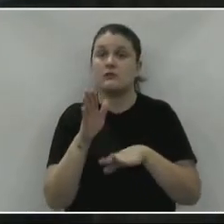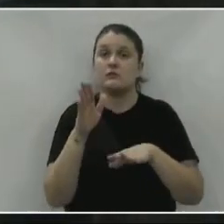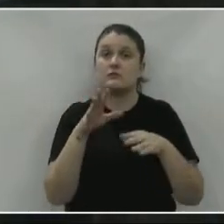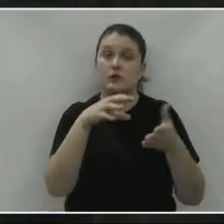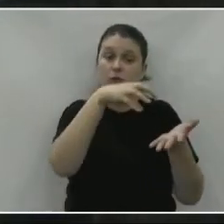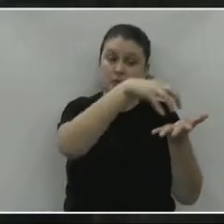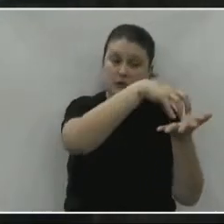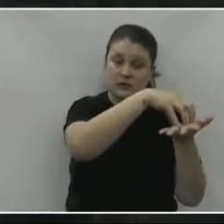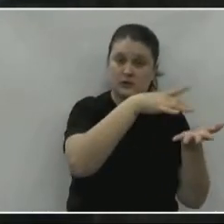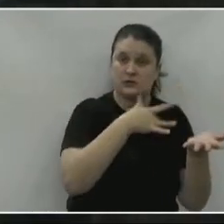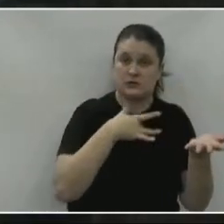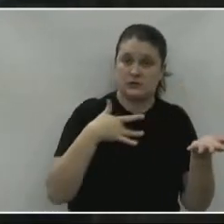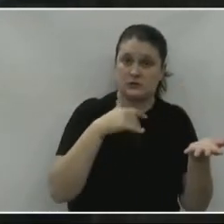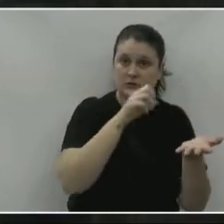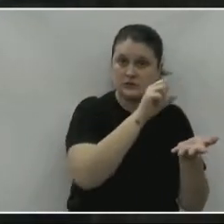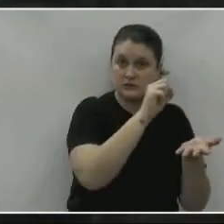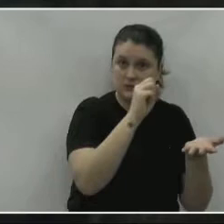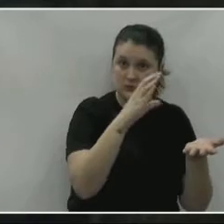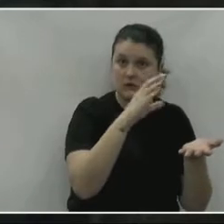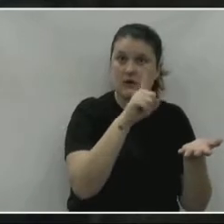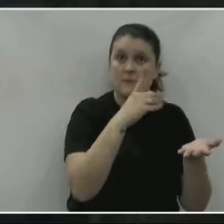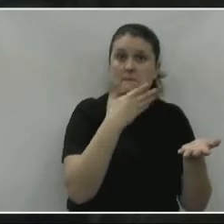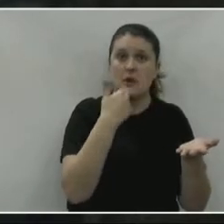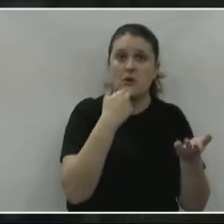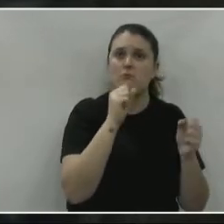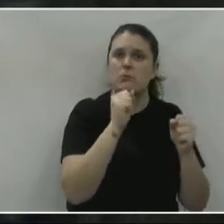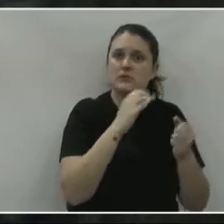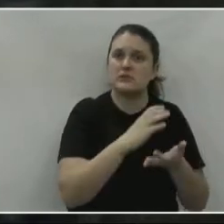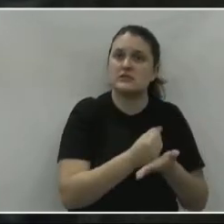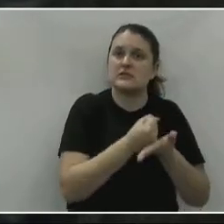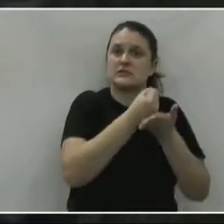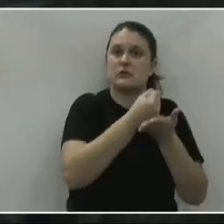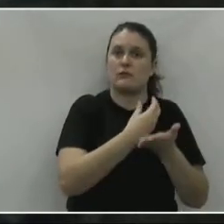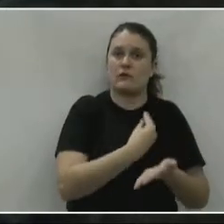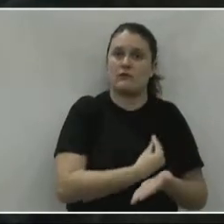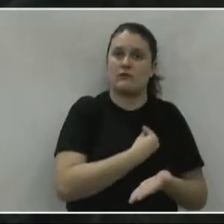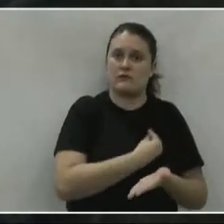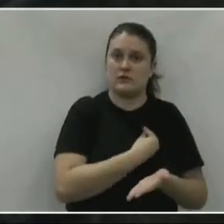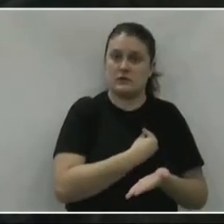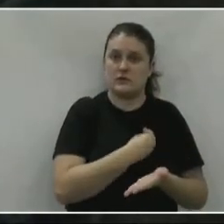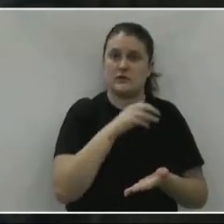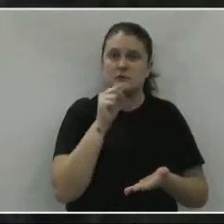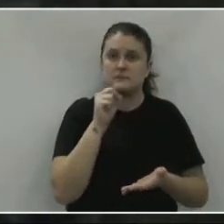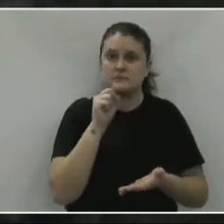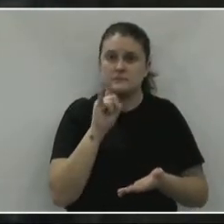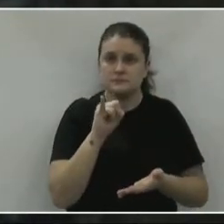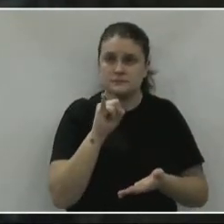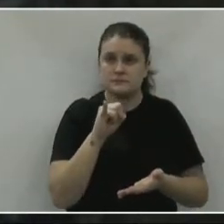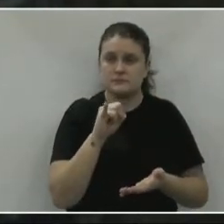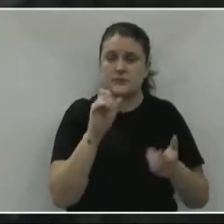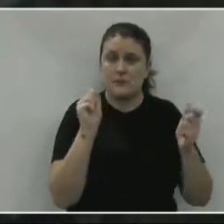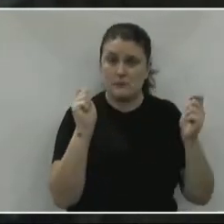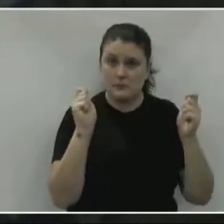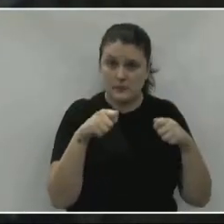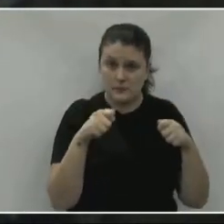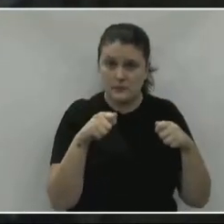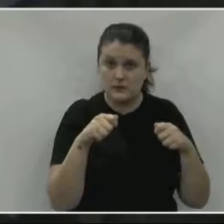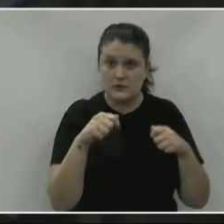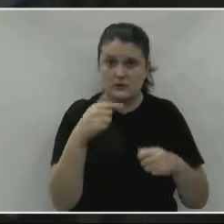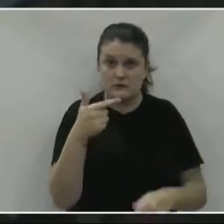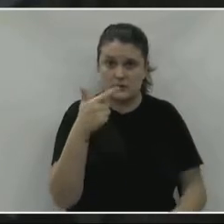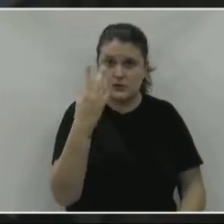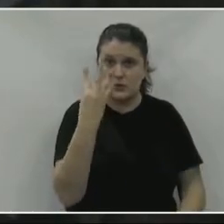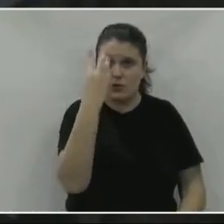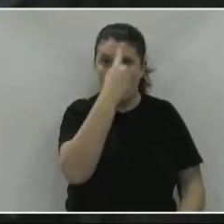se encontram ao derredor, a gente sabe que se fosse possível 24